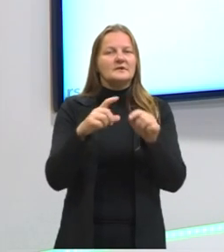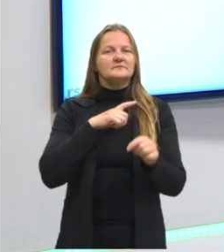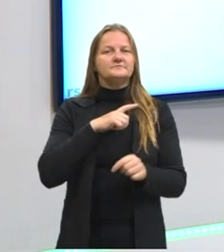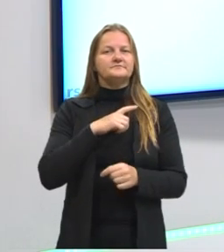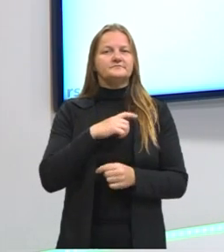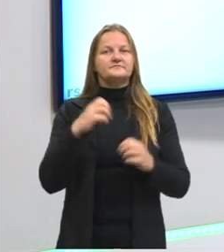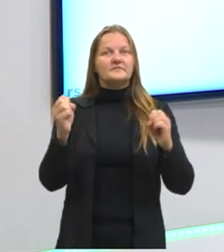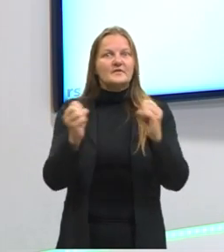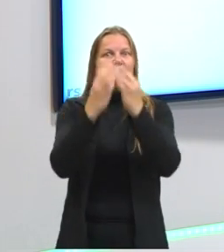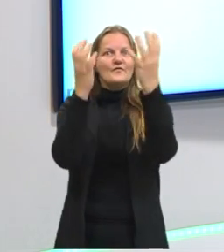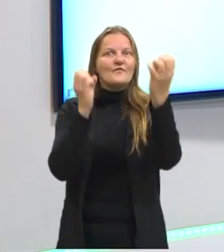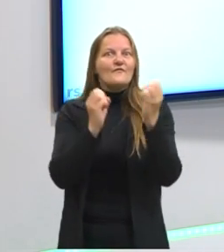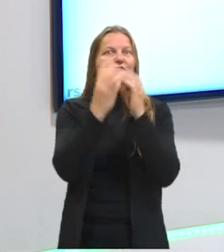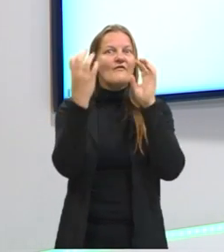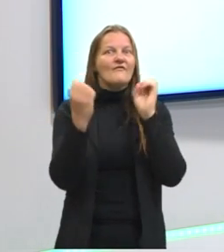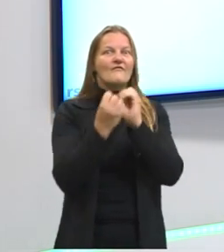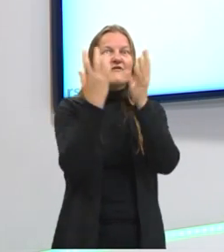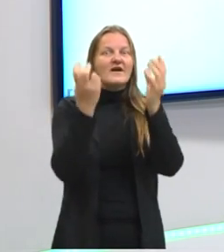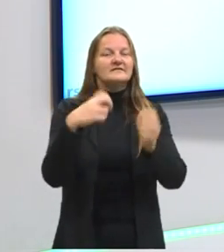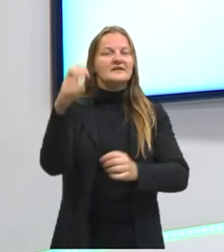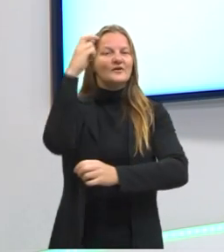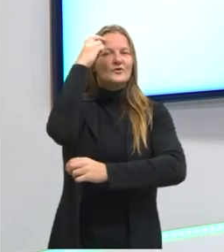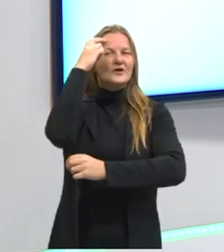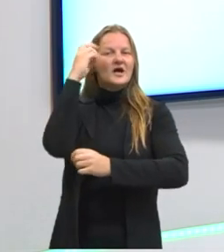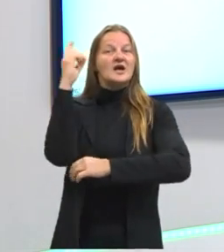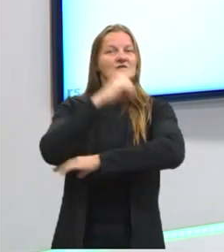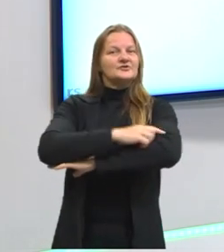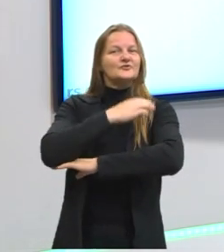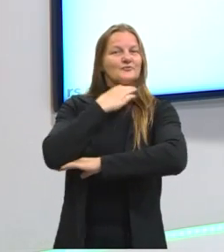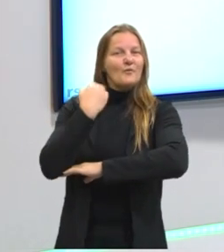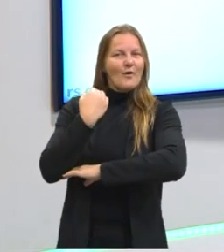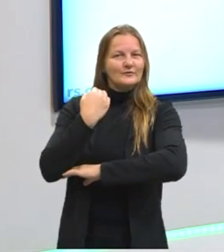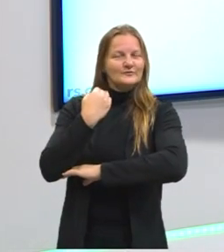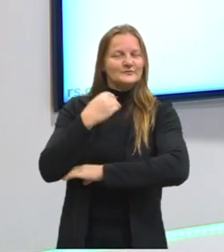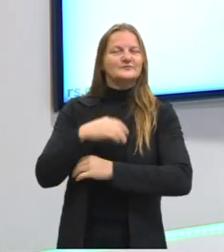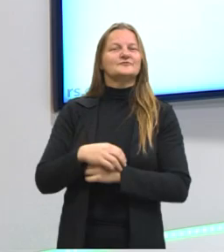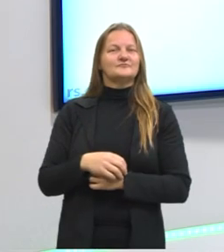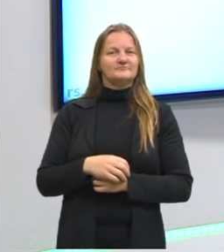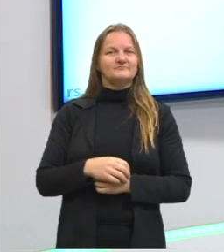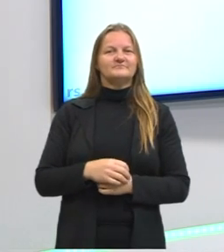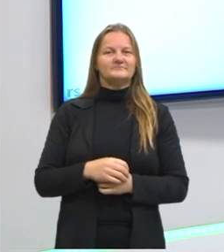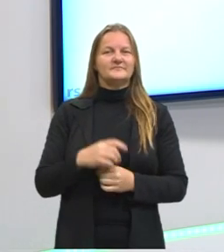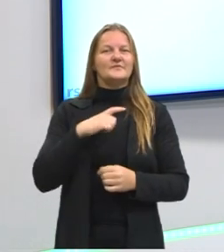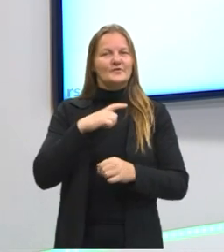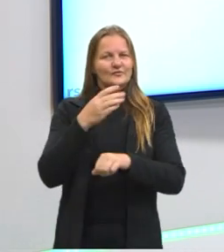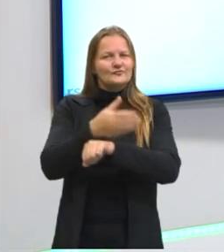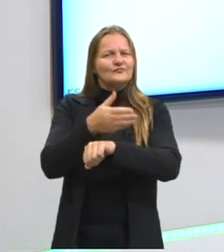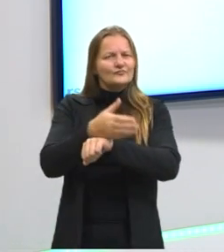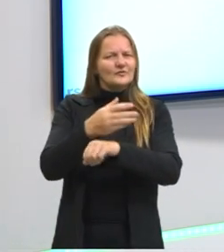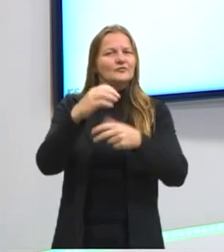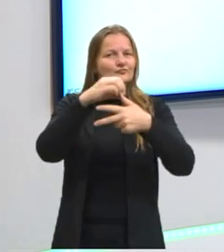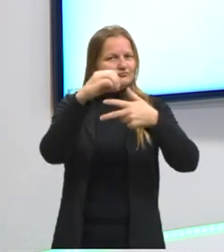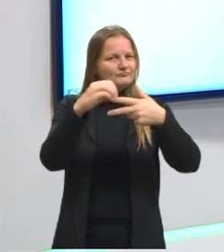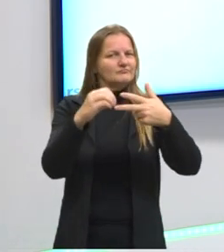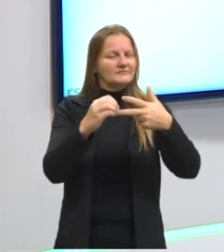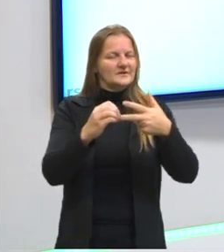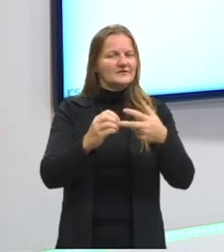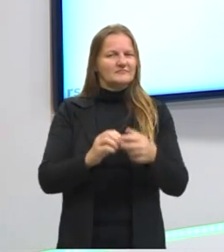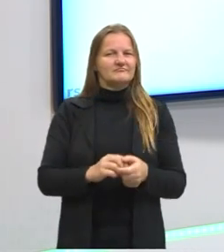festas culturais, Dia de los Muertos, que também já tiveram presença aí dentro de uma questão do Enem.